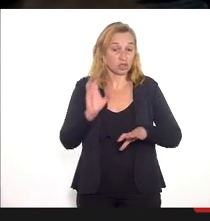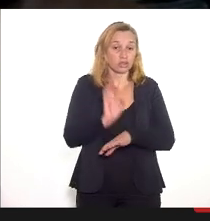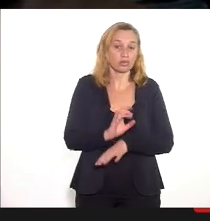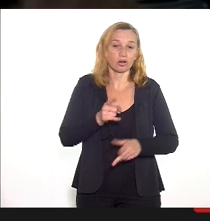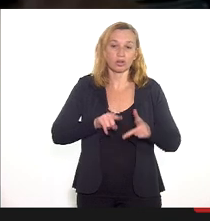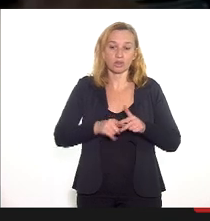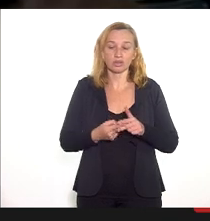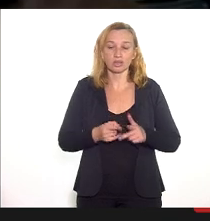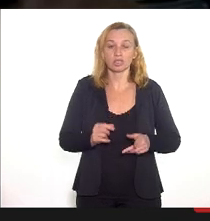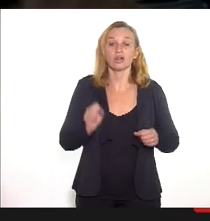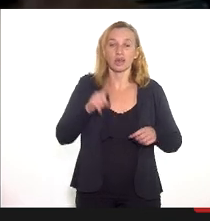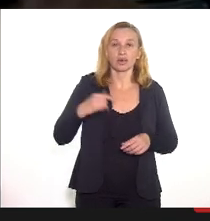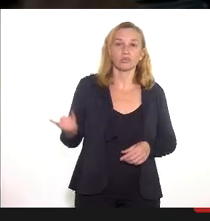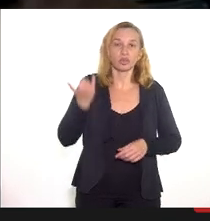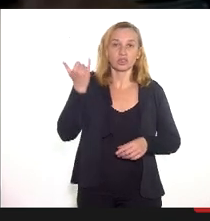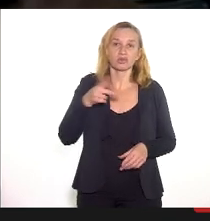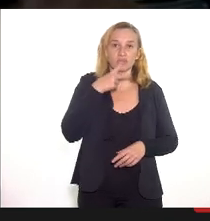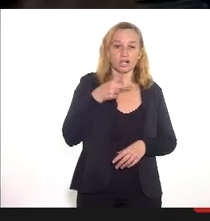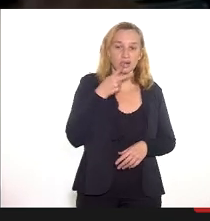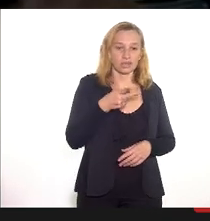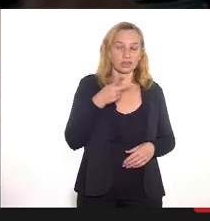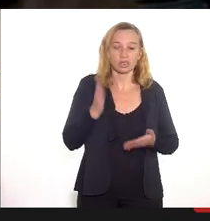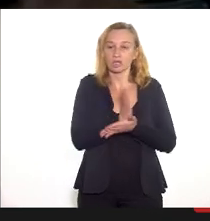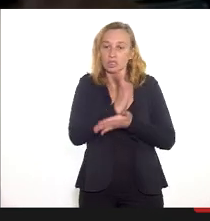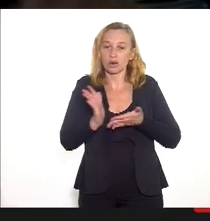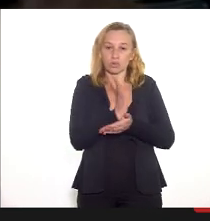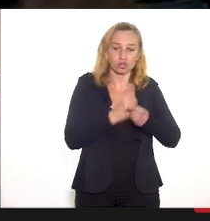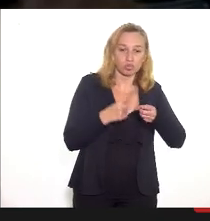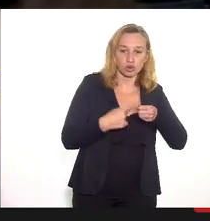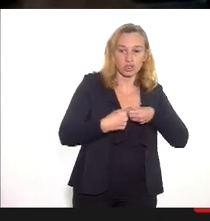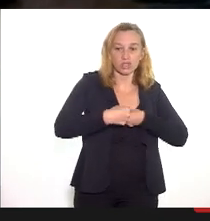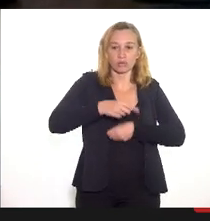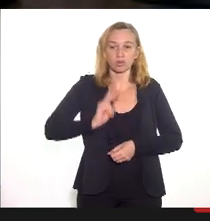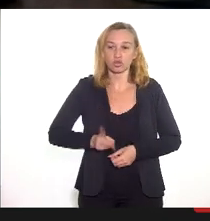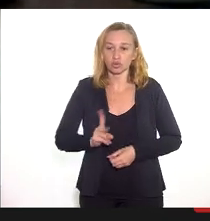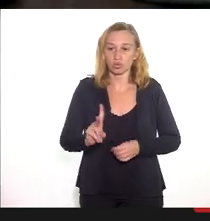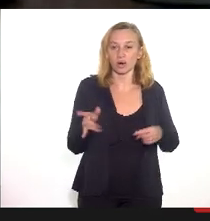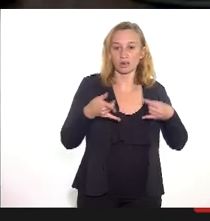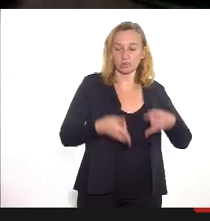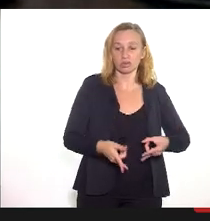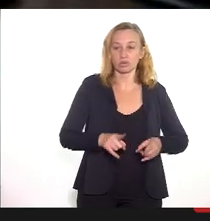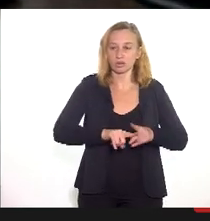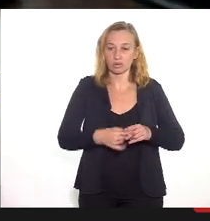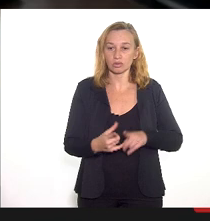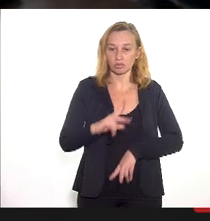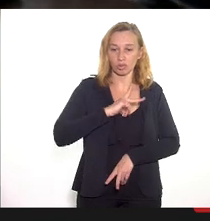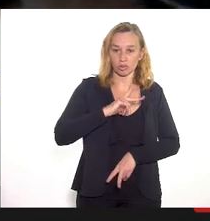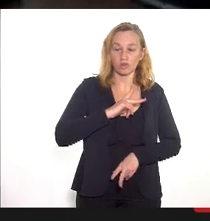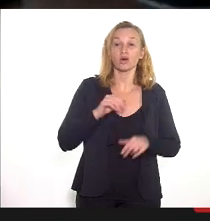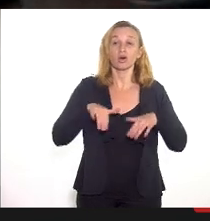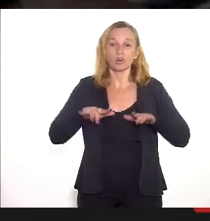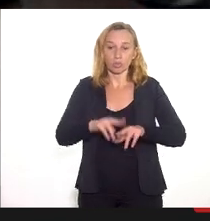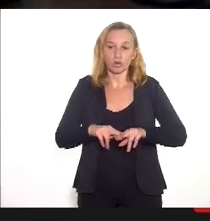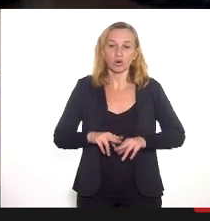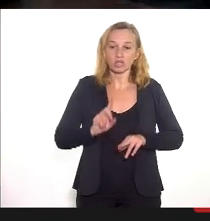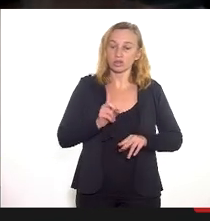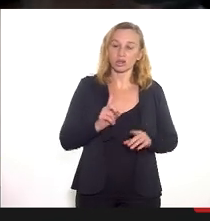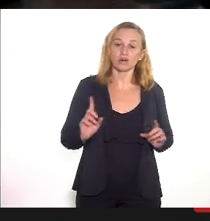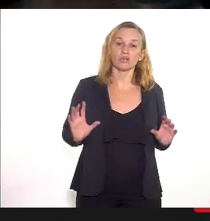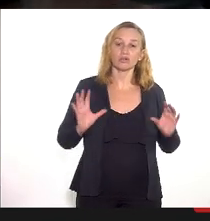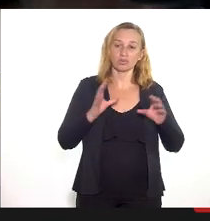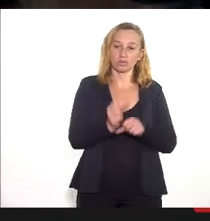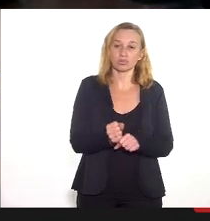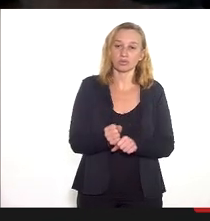de regulação é importante destacar que alguns municípios permaneceram com seus leitos sobre regulação própria e portanto não compunham o plano